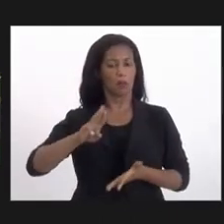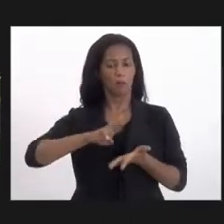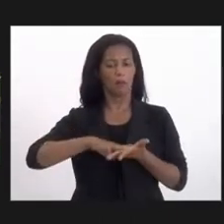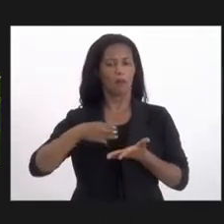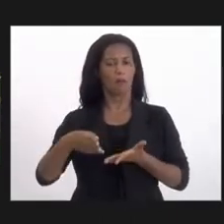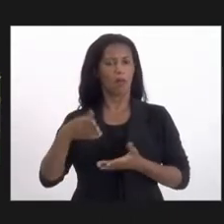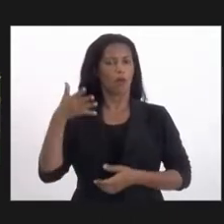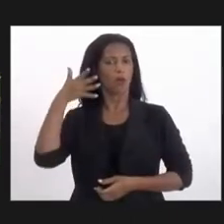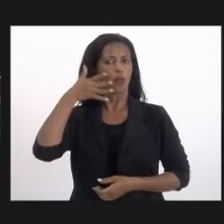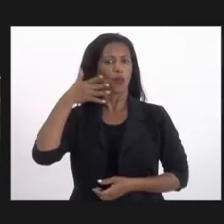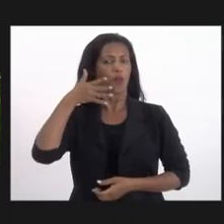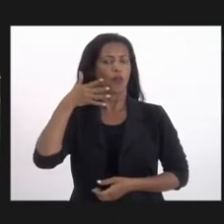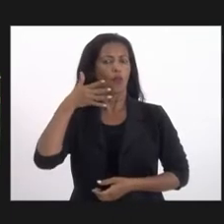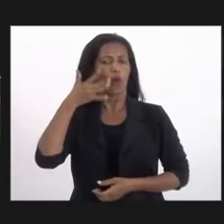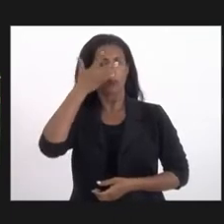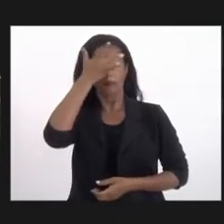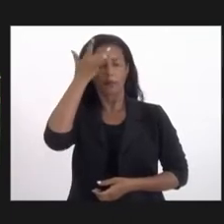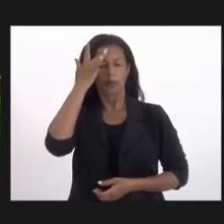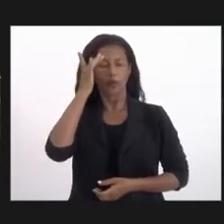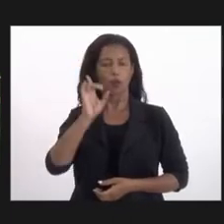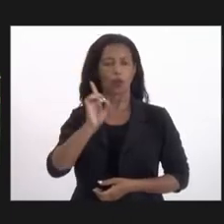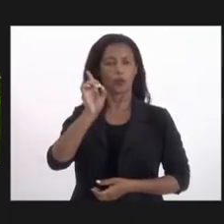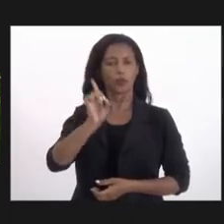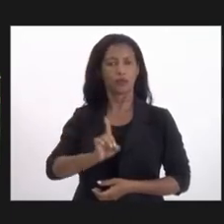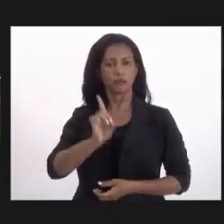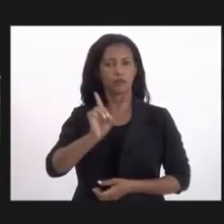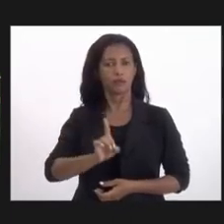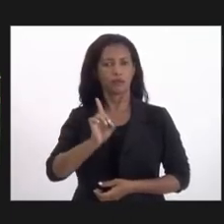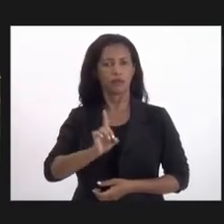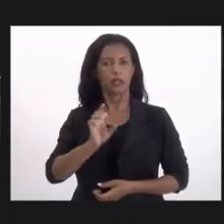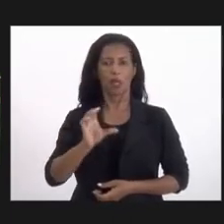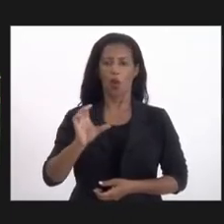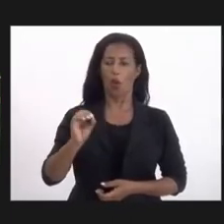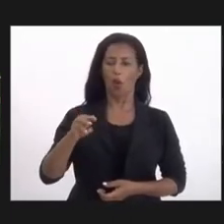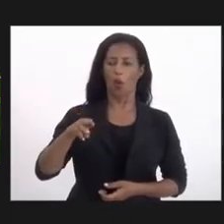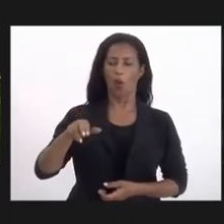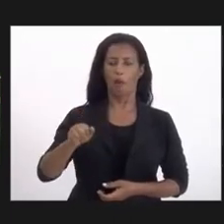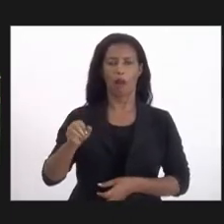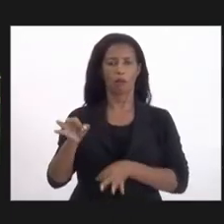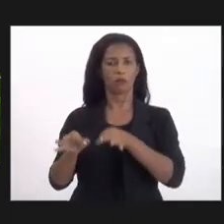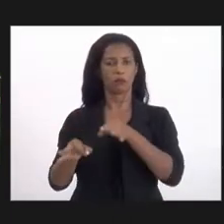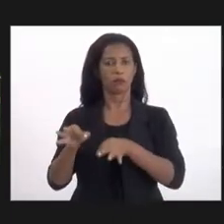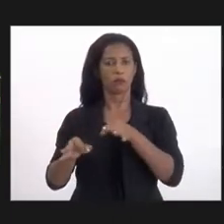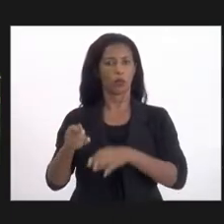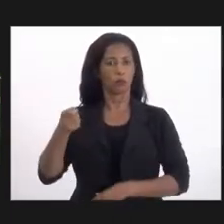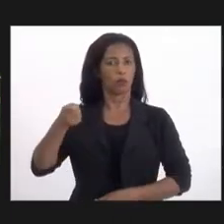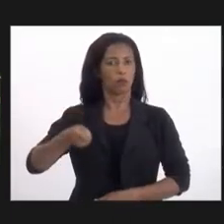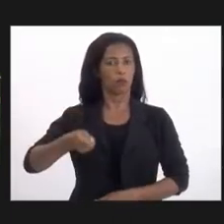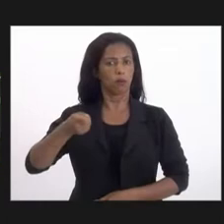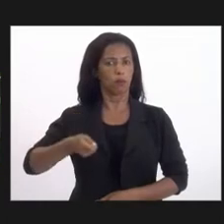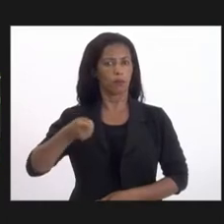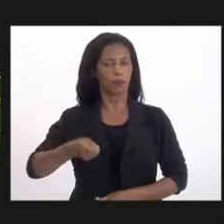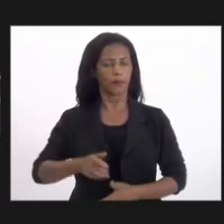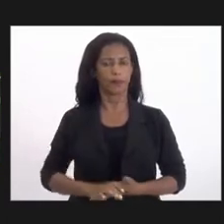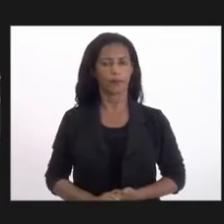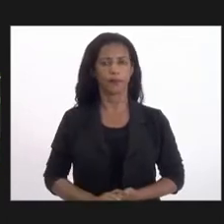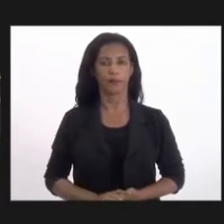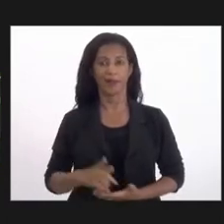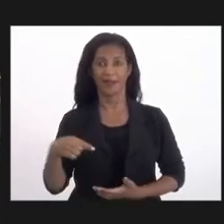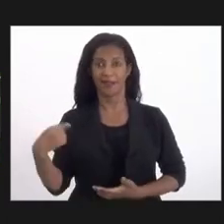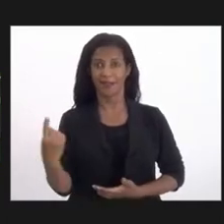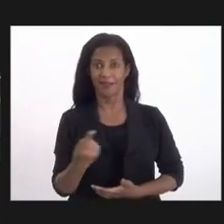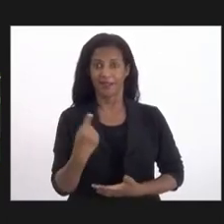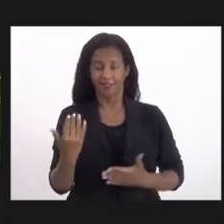Fórum da Pessoa com Deficiência da Imerge e da Comai, Tribunal de Justiça. E, para a nossa